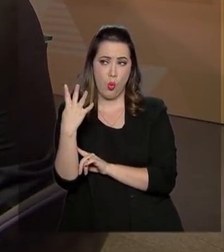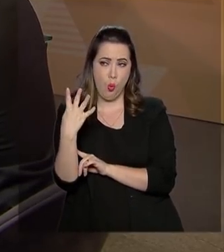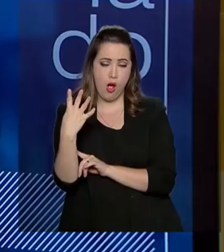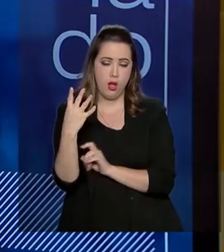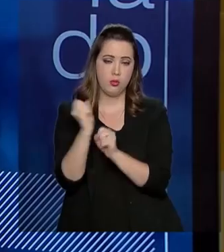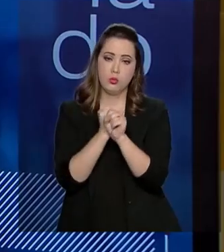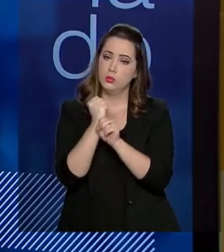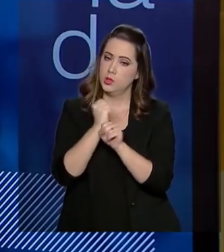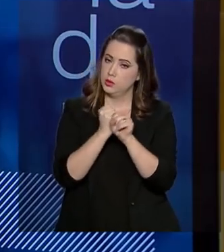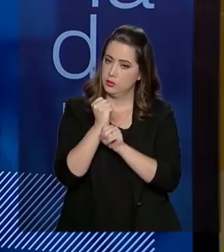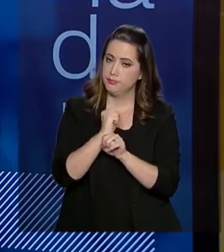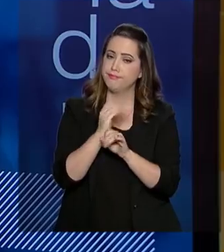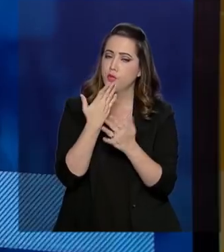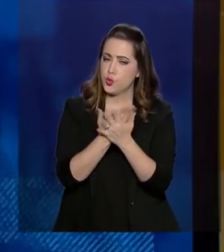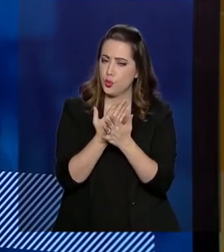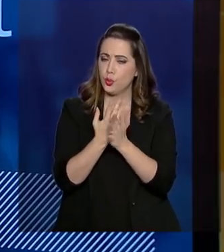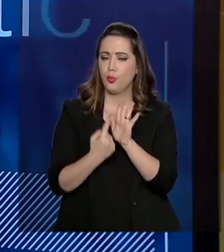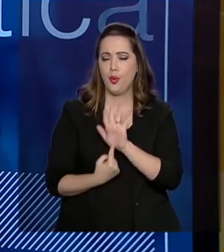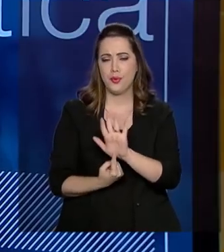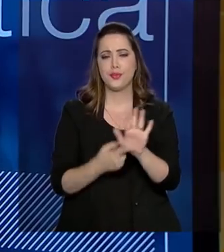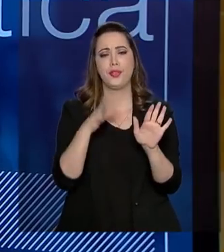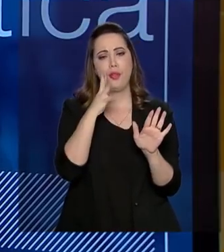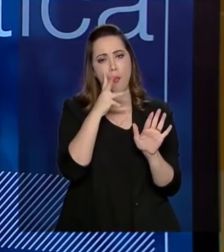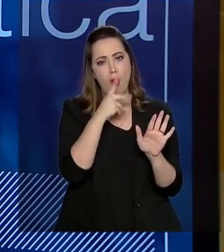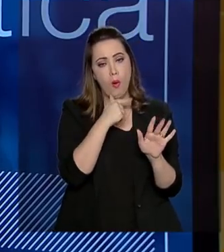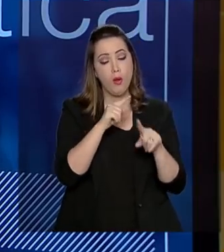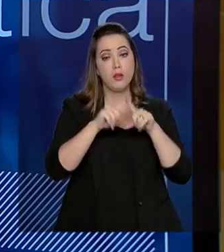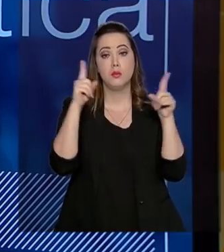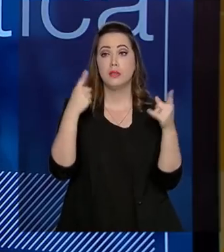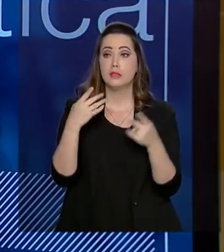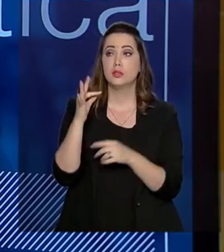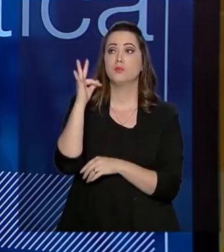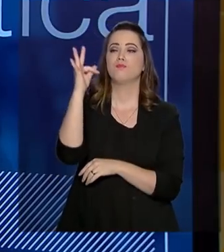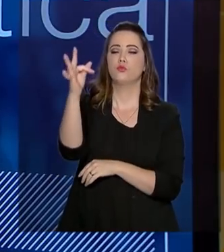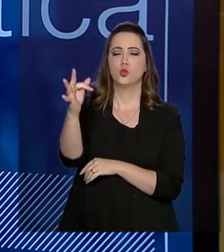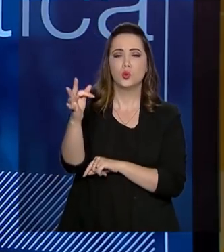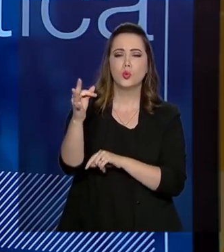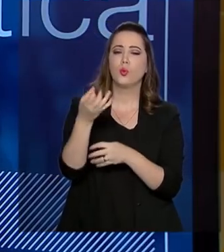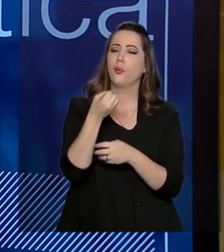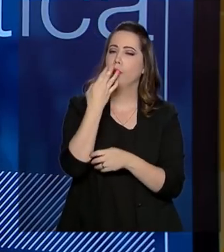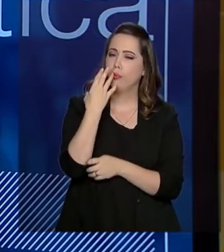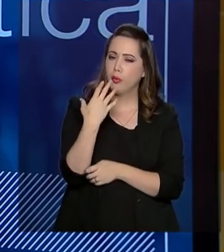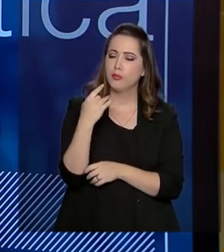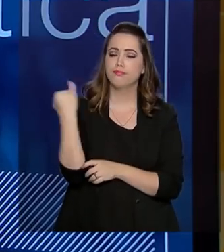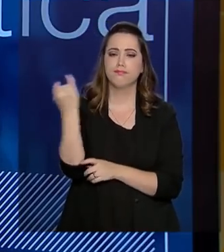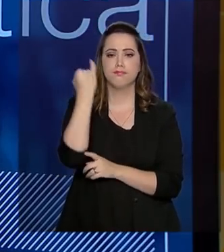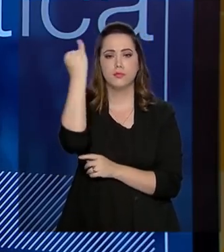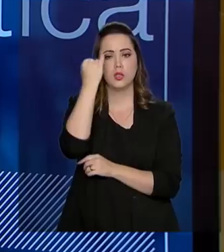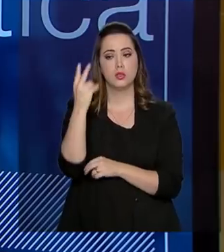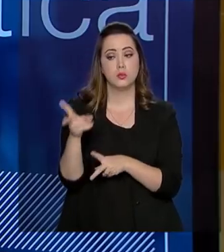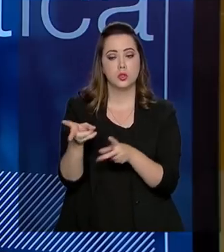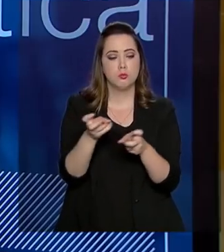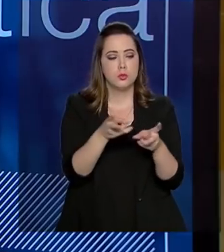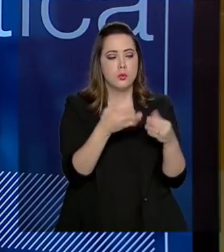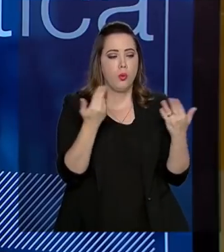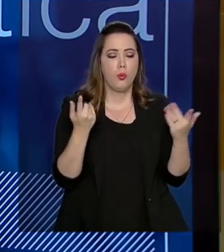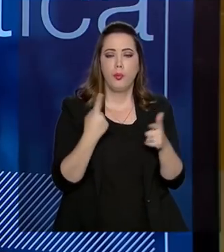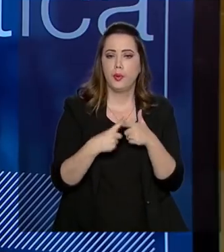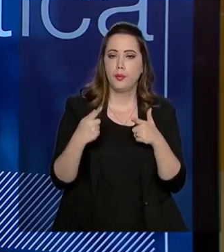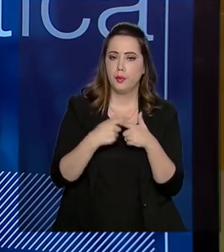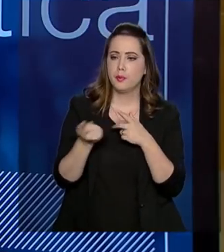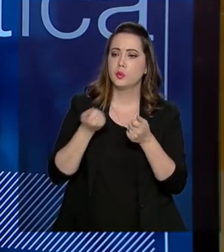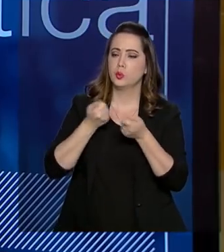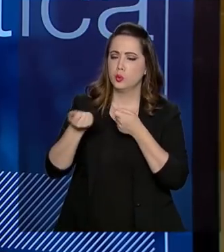um processo. Esse processo, eu espero, que traga frutos importantes para que a gente possa realmente identificar os problemas que nós temos e criar